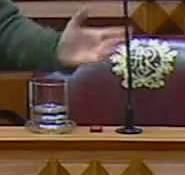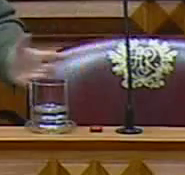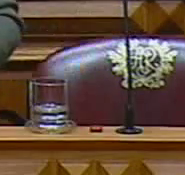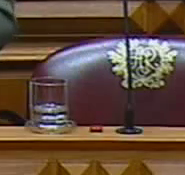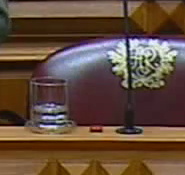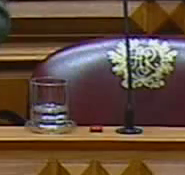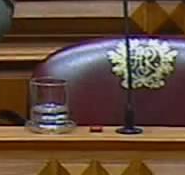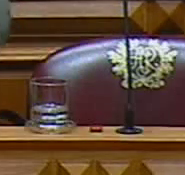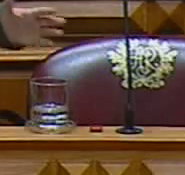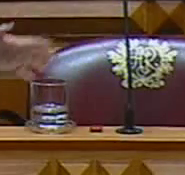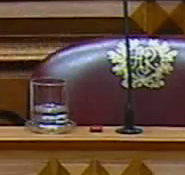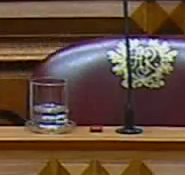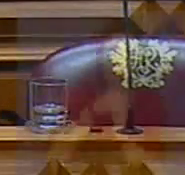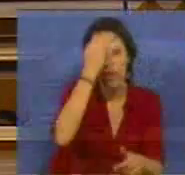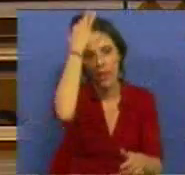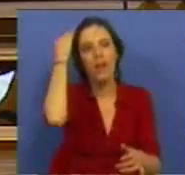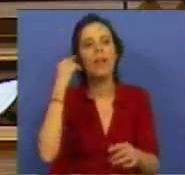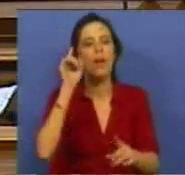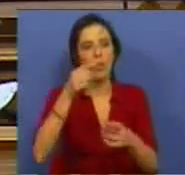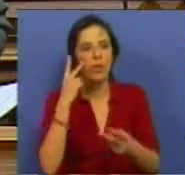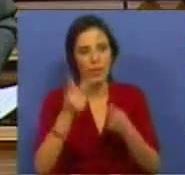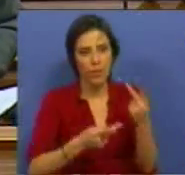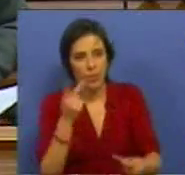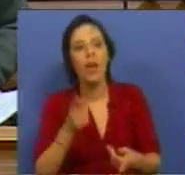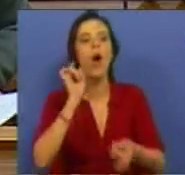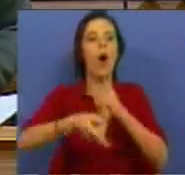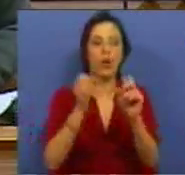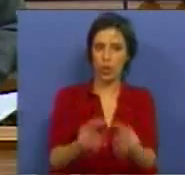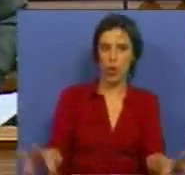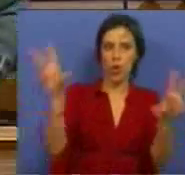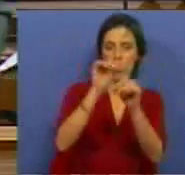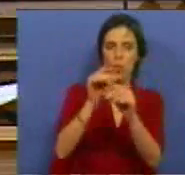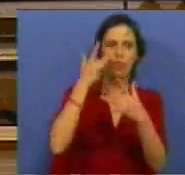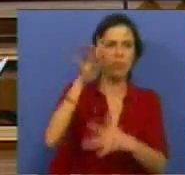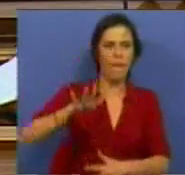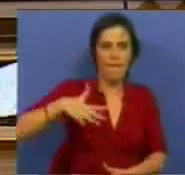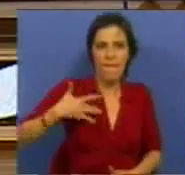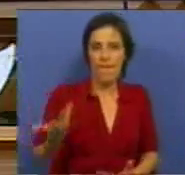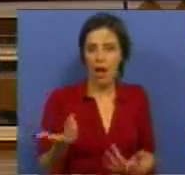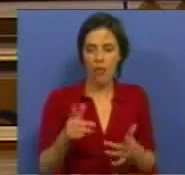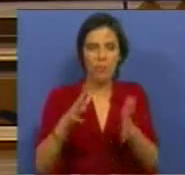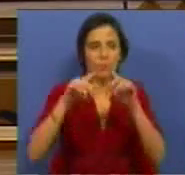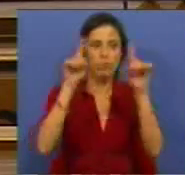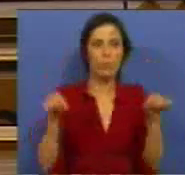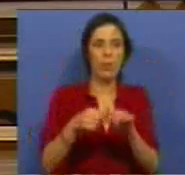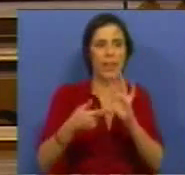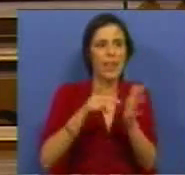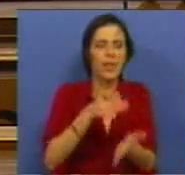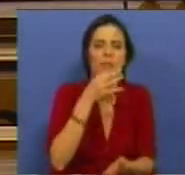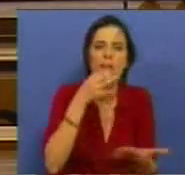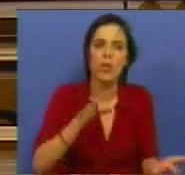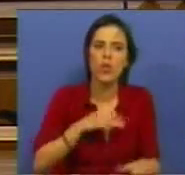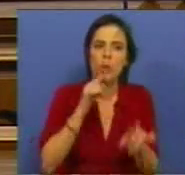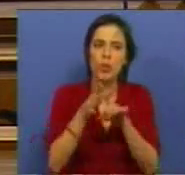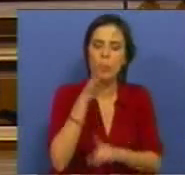acompanhar e de fazer as análises de vidas, de olhar para esse novo fluxo migratório dos quadros técnicos que falava o